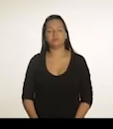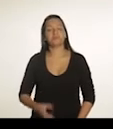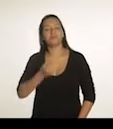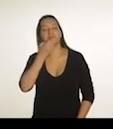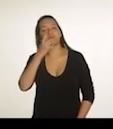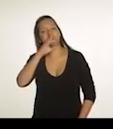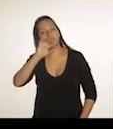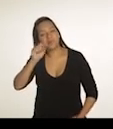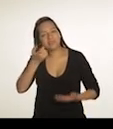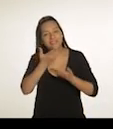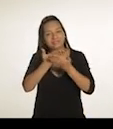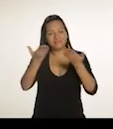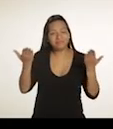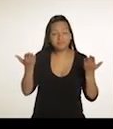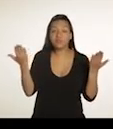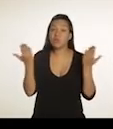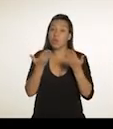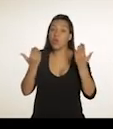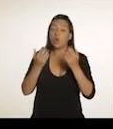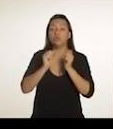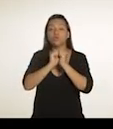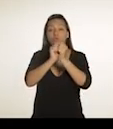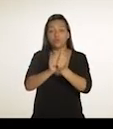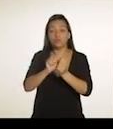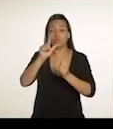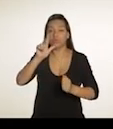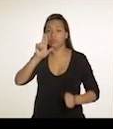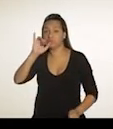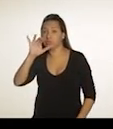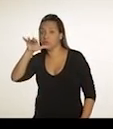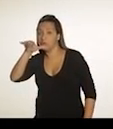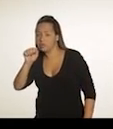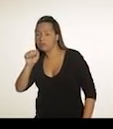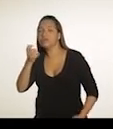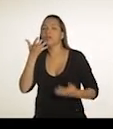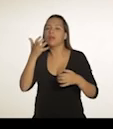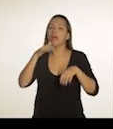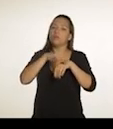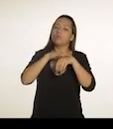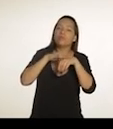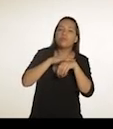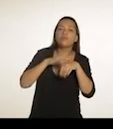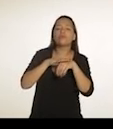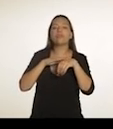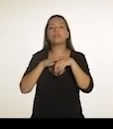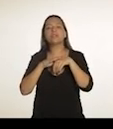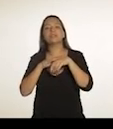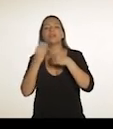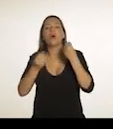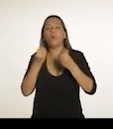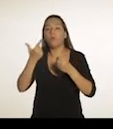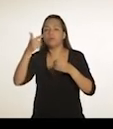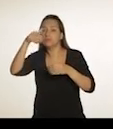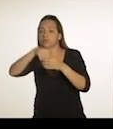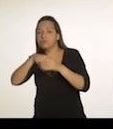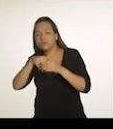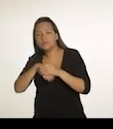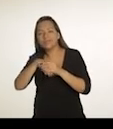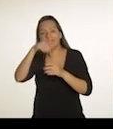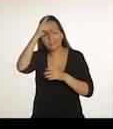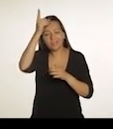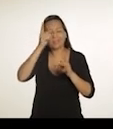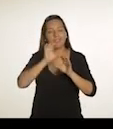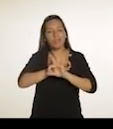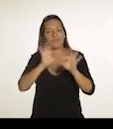Bom, gente, bom dia a todos. Bom, eu estou aqui junto com a Luciana para que a gente possa bater um papo nesse segundo turno. E essa ideia me agradou muito, né?